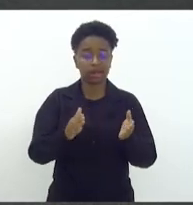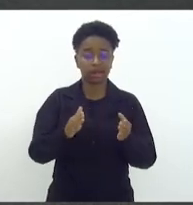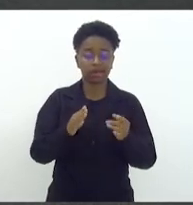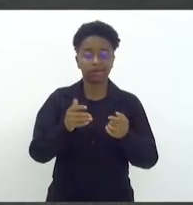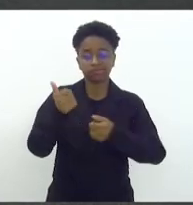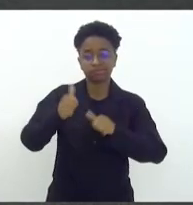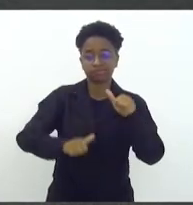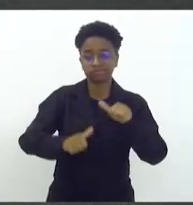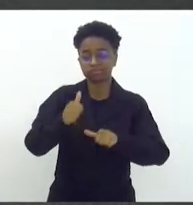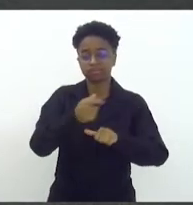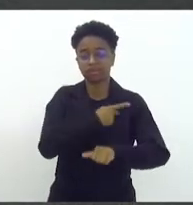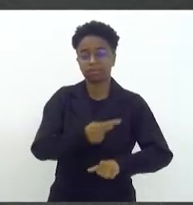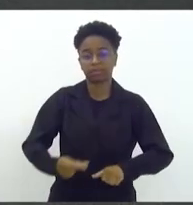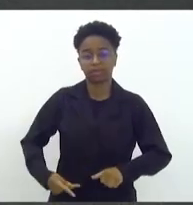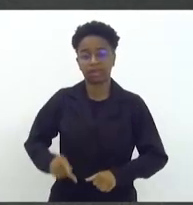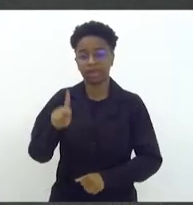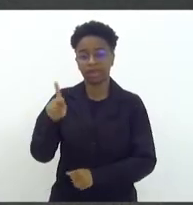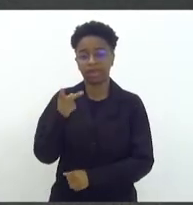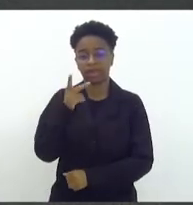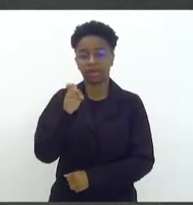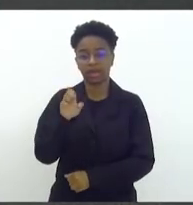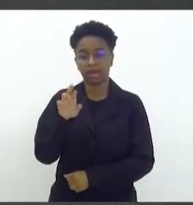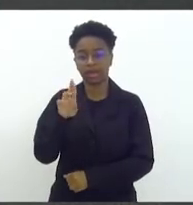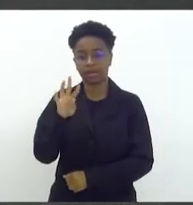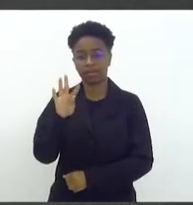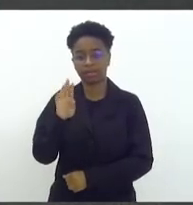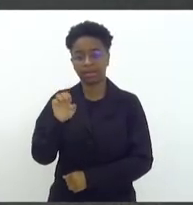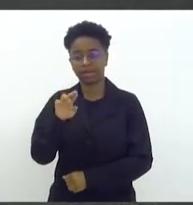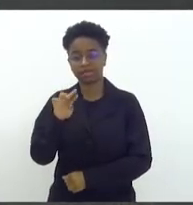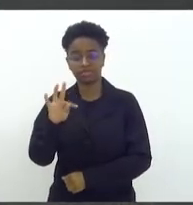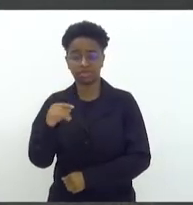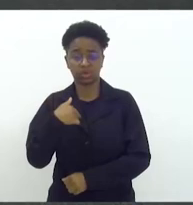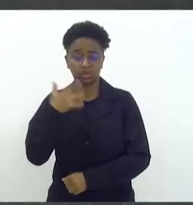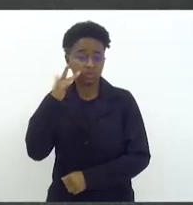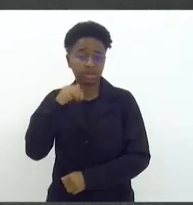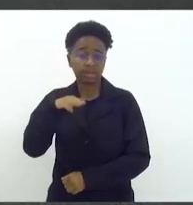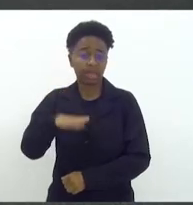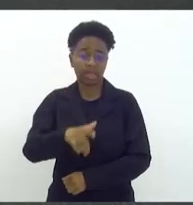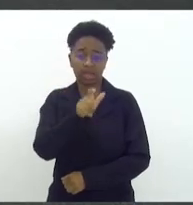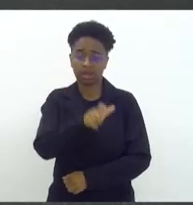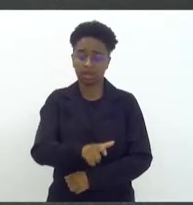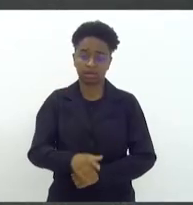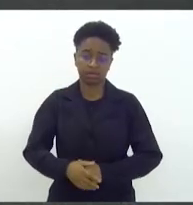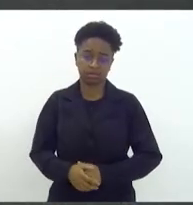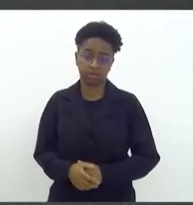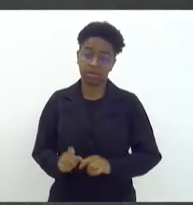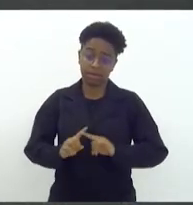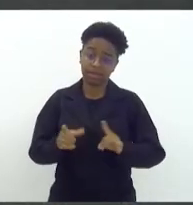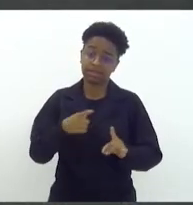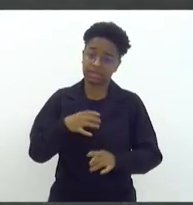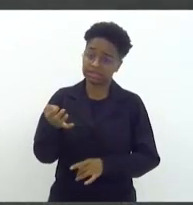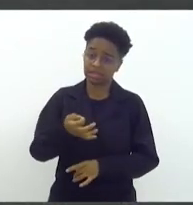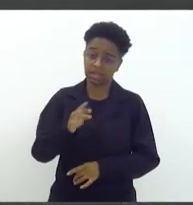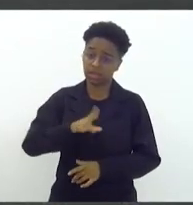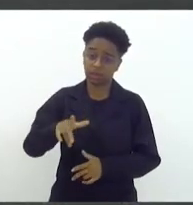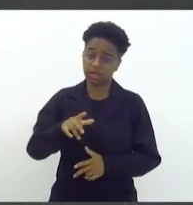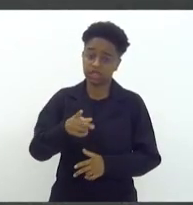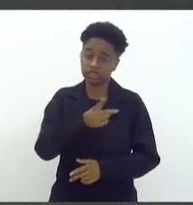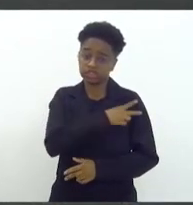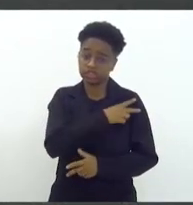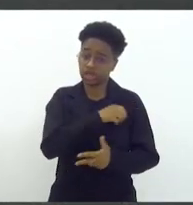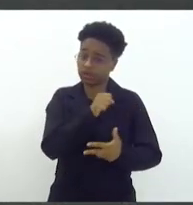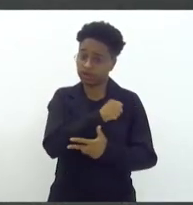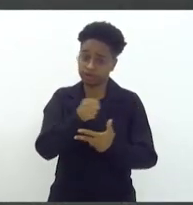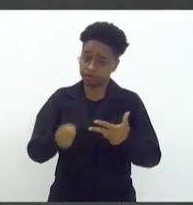é Bert Marques. Eu nem sei quem é esse senhor, mas seguramente ele não é chefe de poder, ele